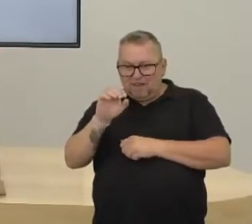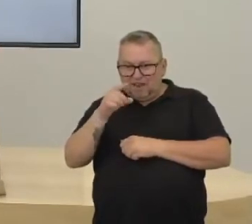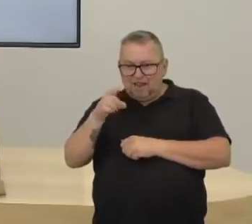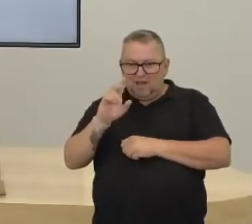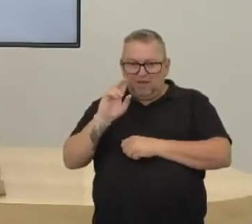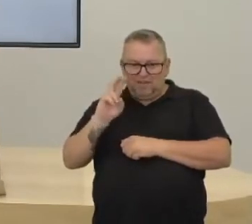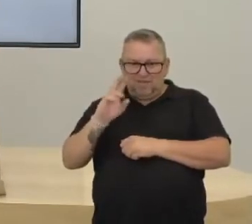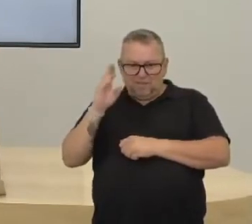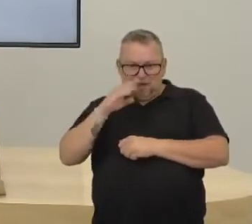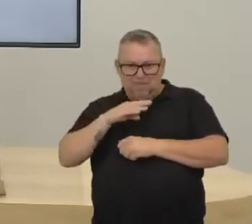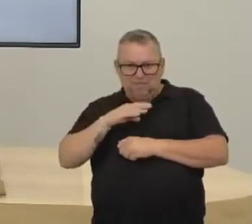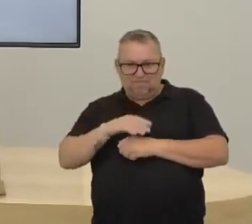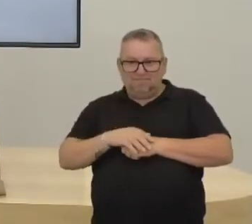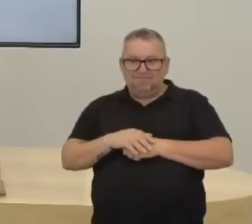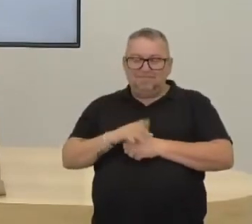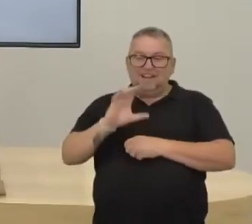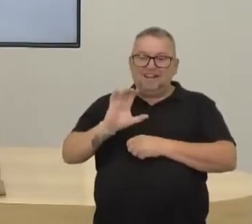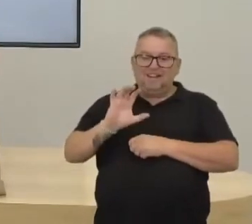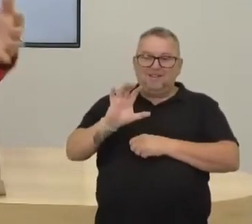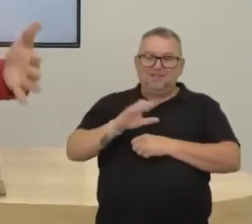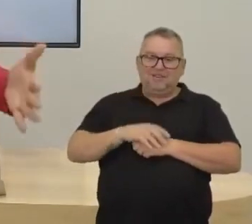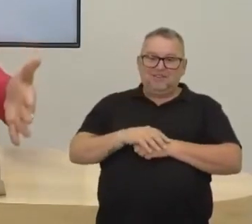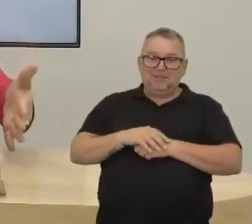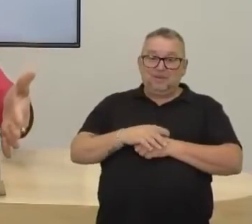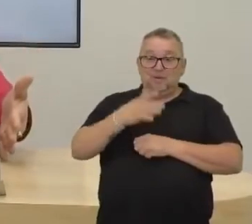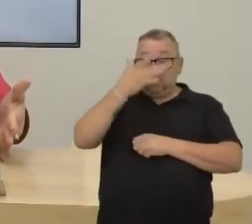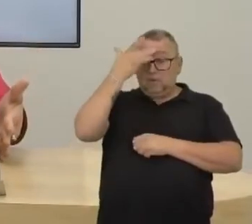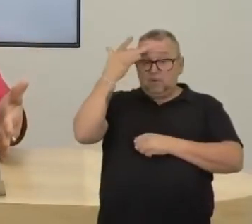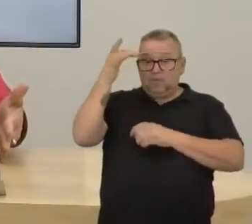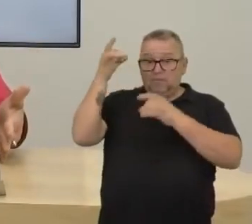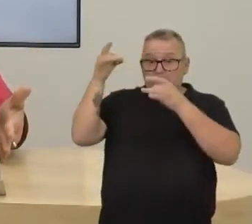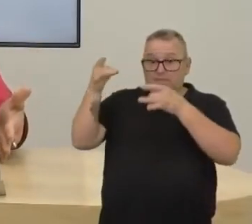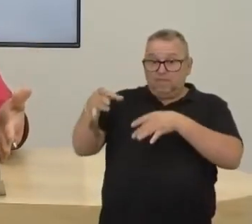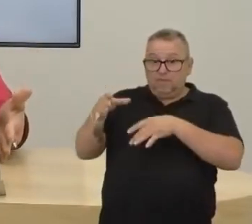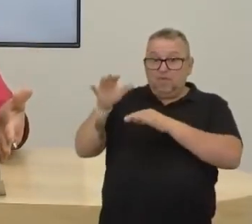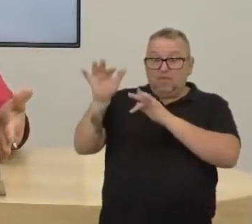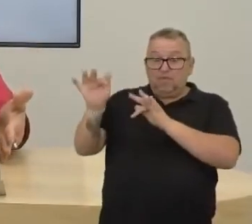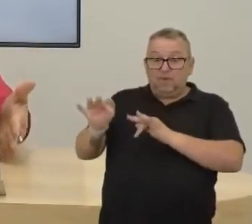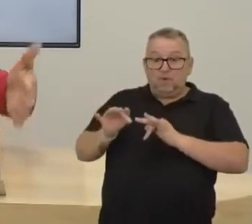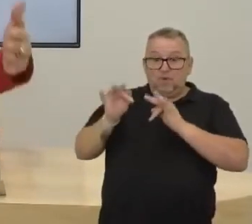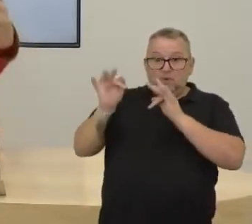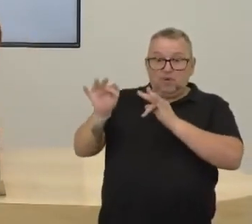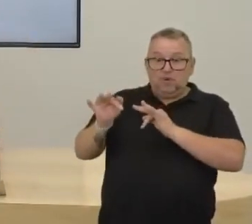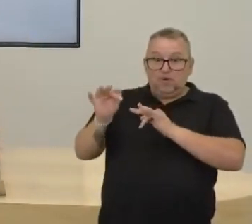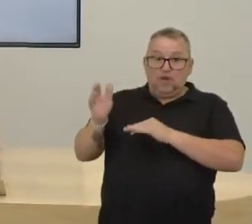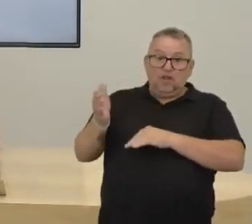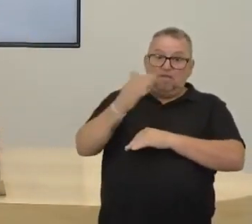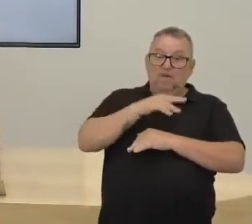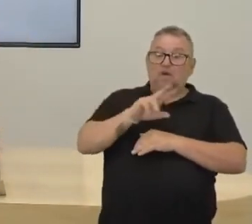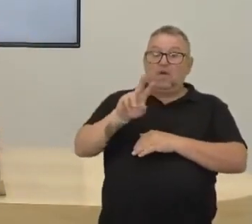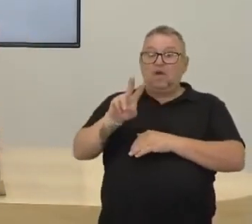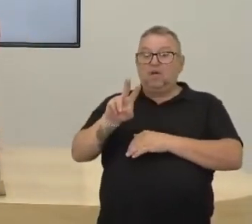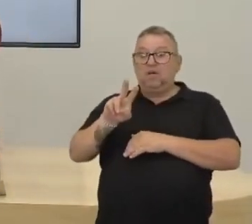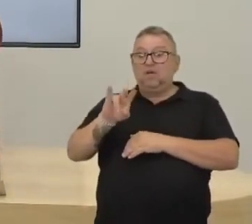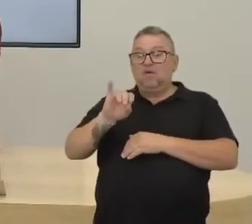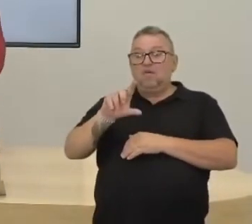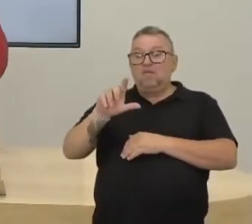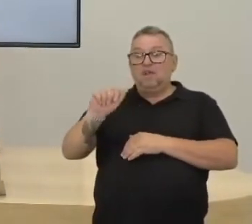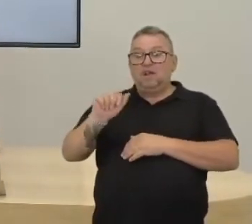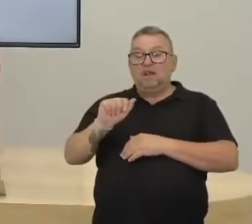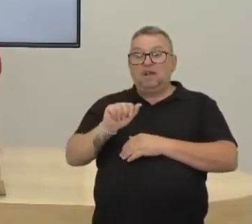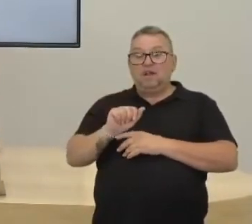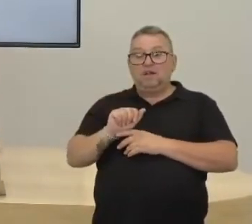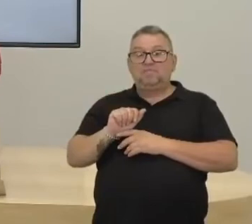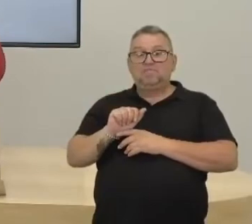e filmes? É isso. É um vilão. É alguém que saiu do feudo e foi pra vila. Ele é considerado um vilão.